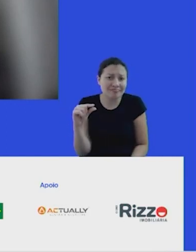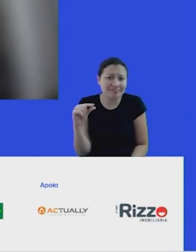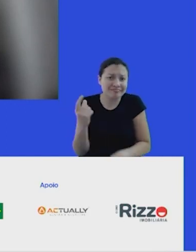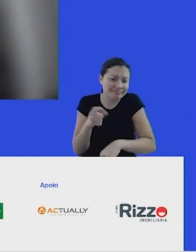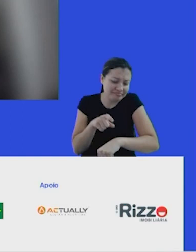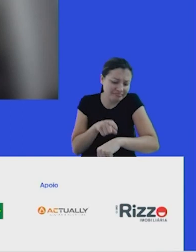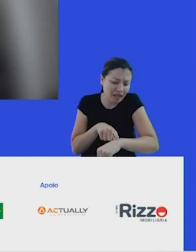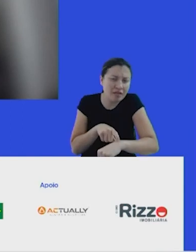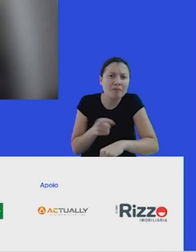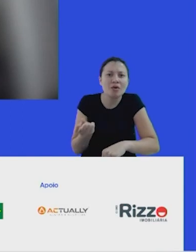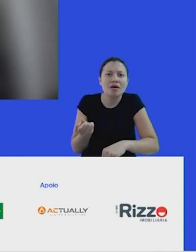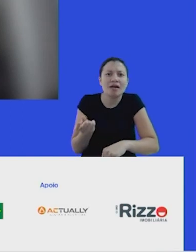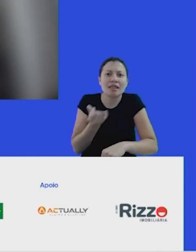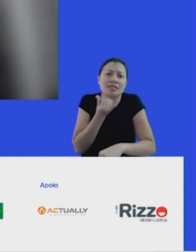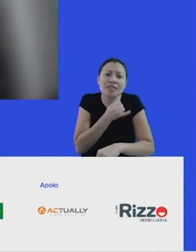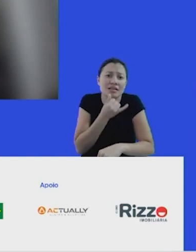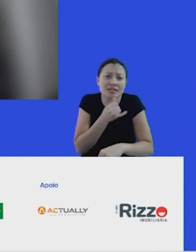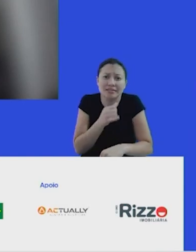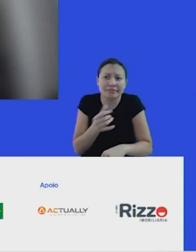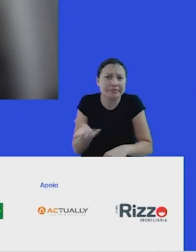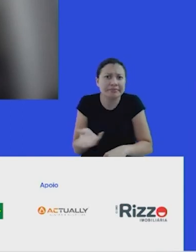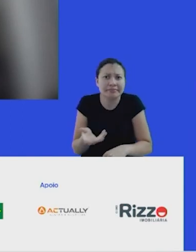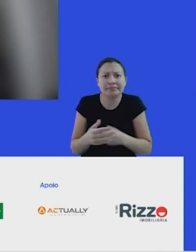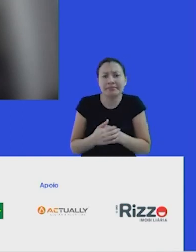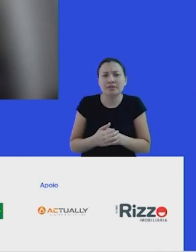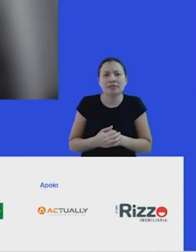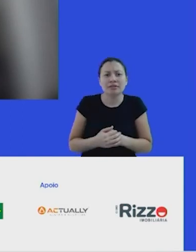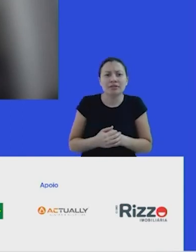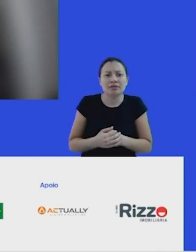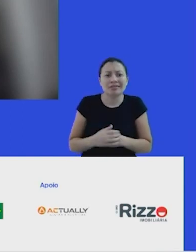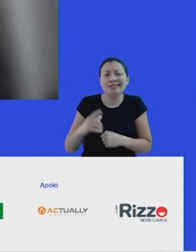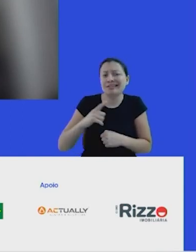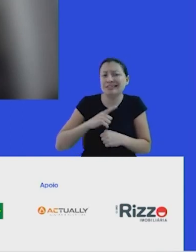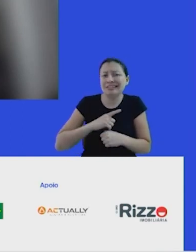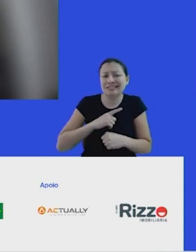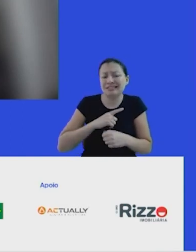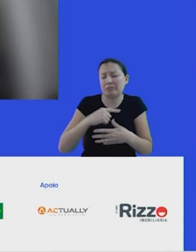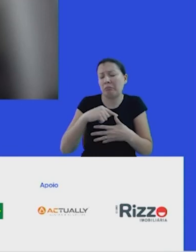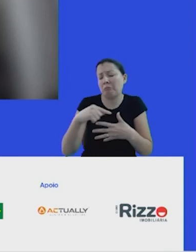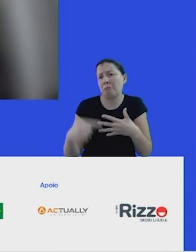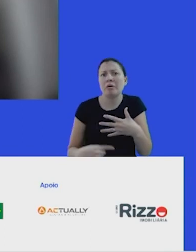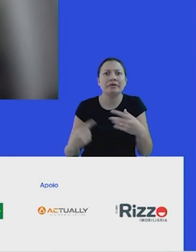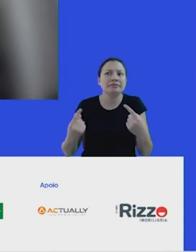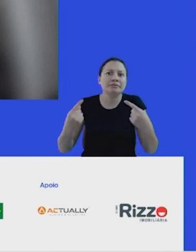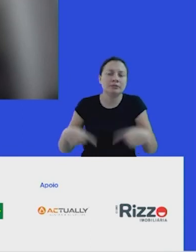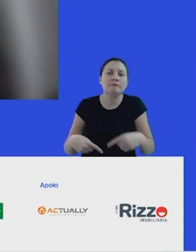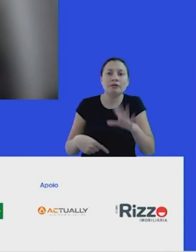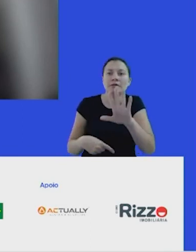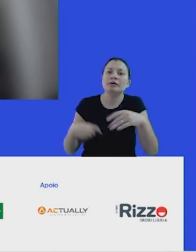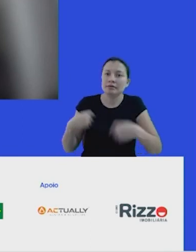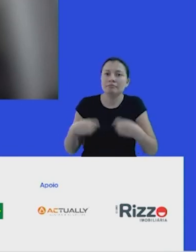escassos, então precisa priorizar. Tem números, né? Os 17 ou desses, tem inúmeros desafios, mas precisa ter escolhas.